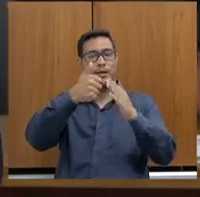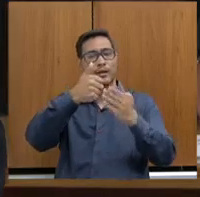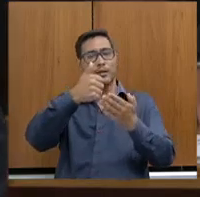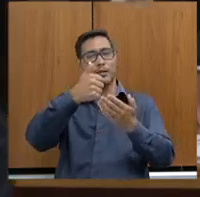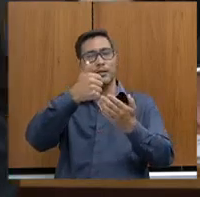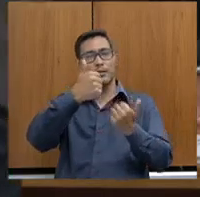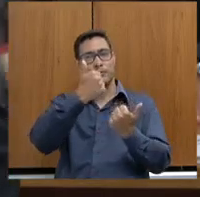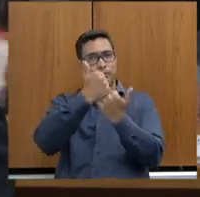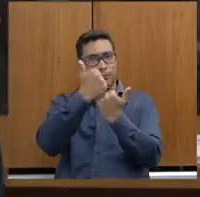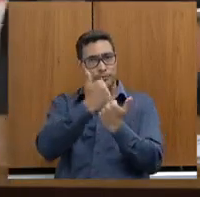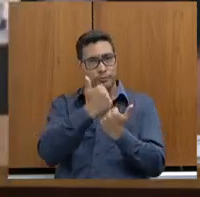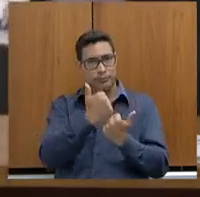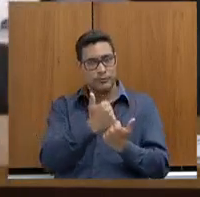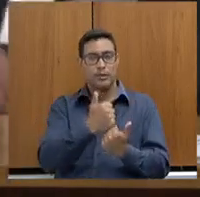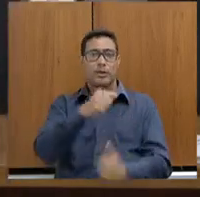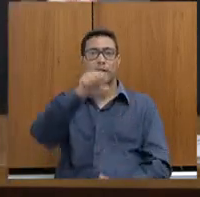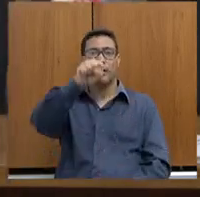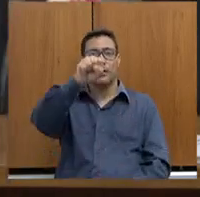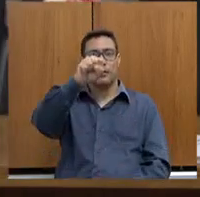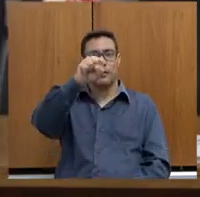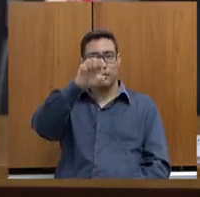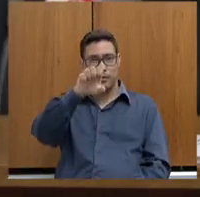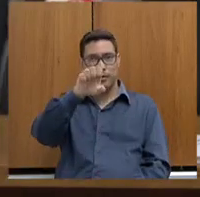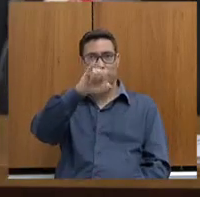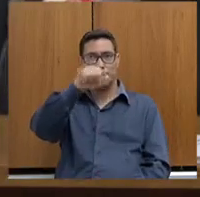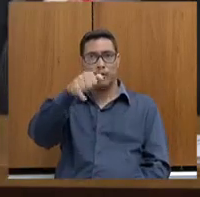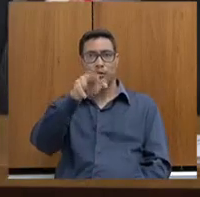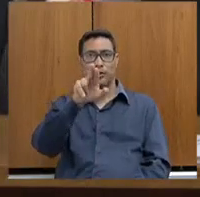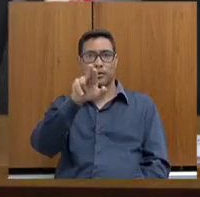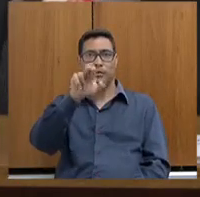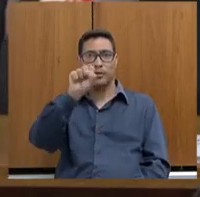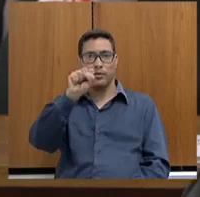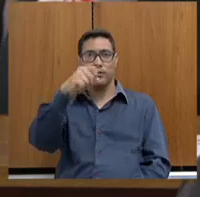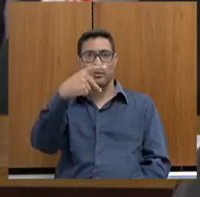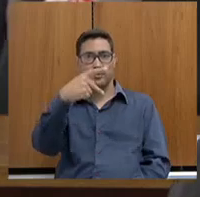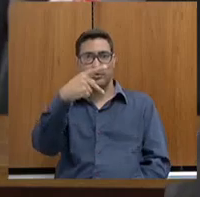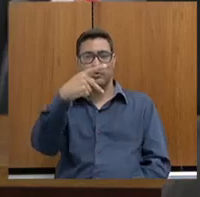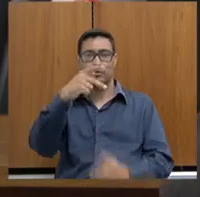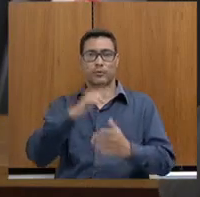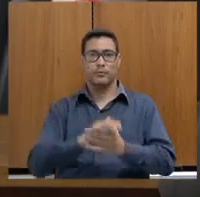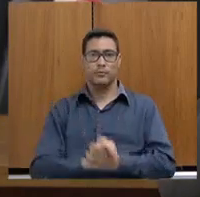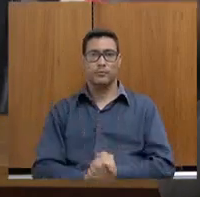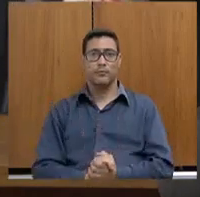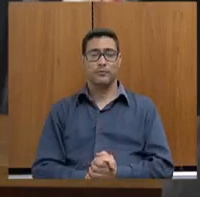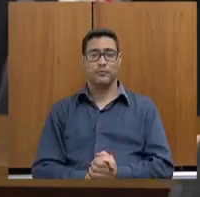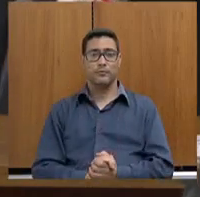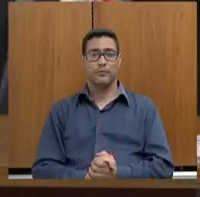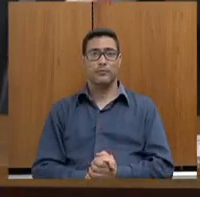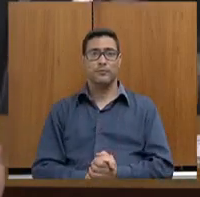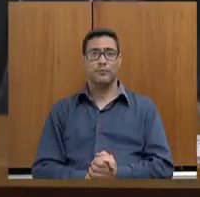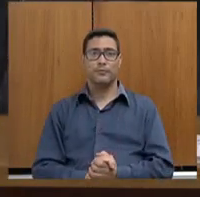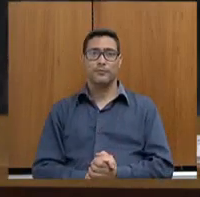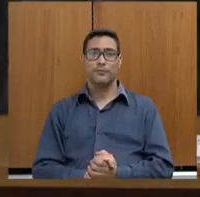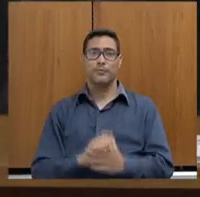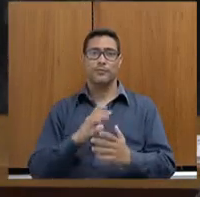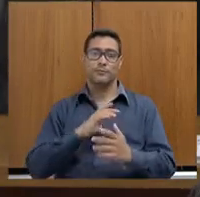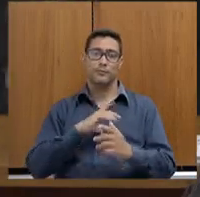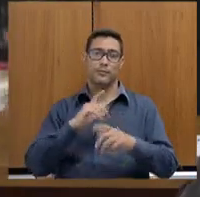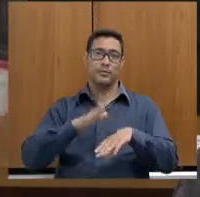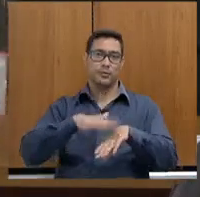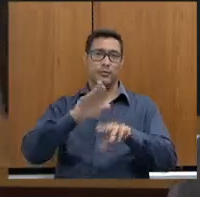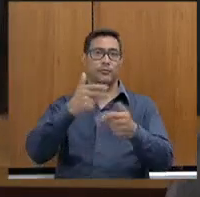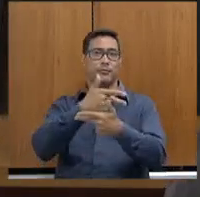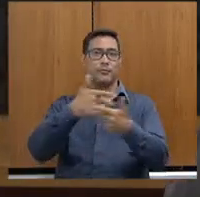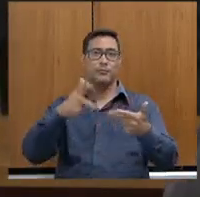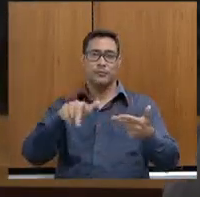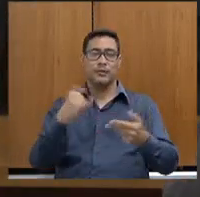inteligência, a atuação integrada, a prevenção, a criminalidade, o sistema prisional, o socioeducativo, gestão administrativa e as entregas mais relevantes,